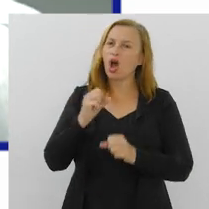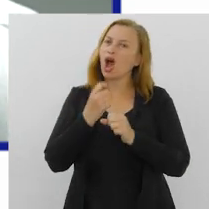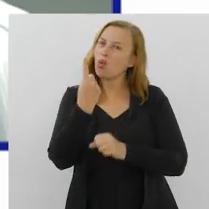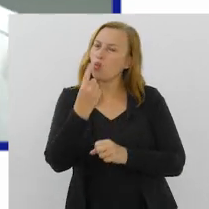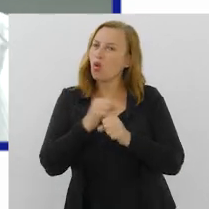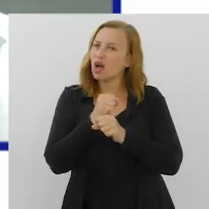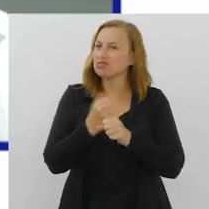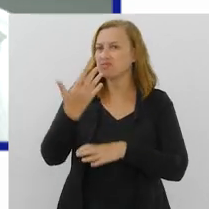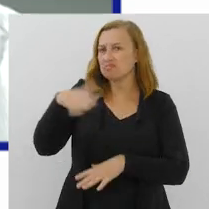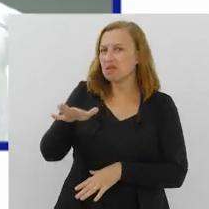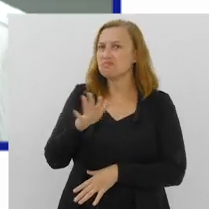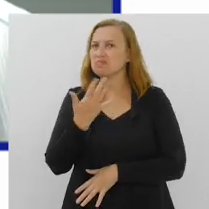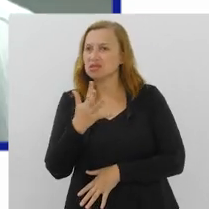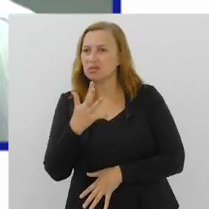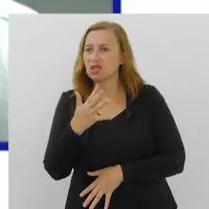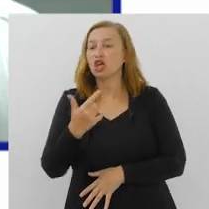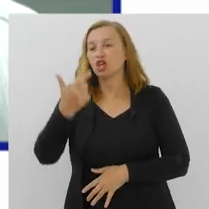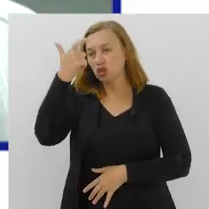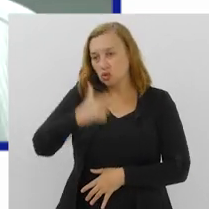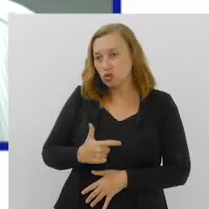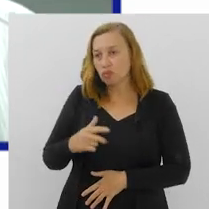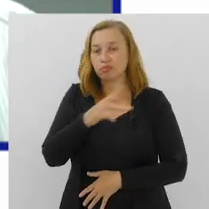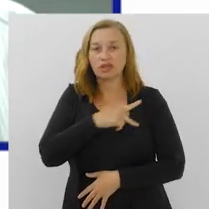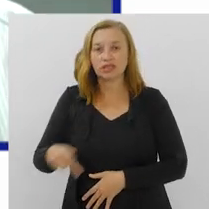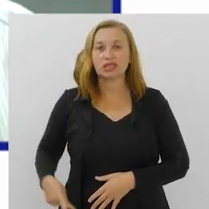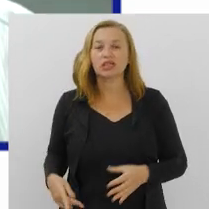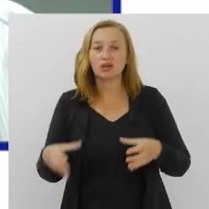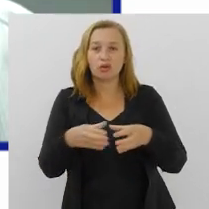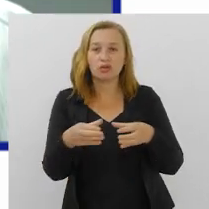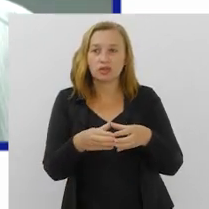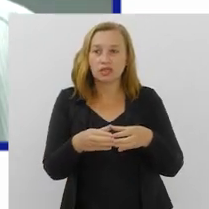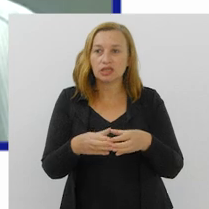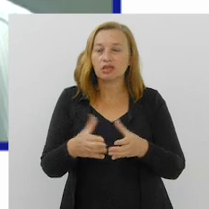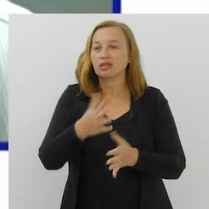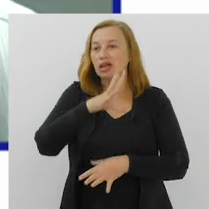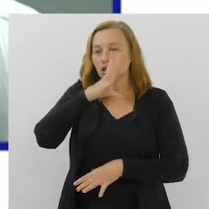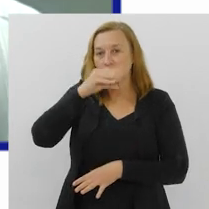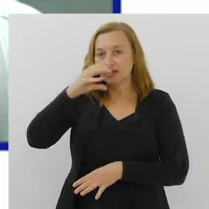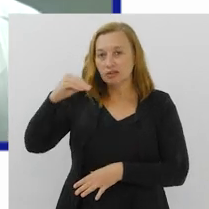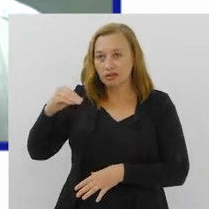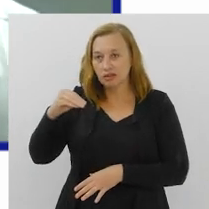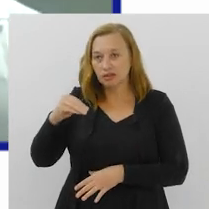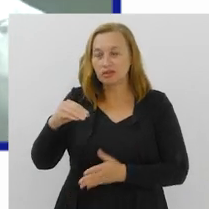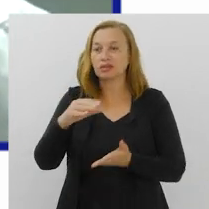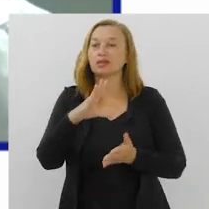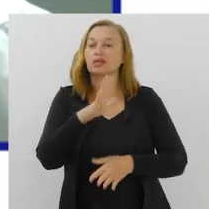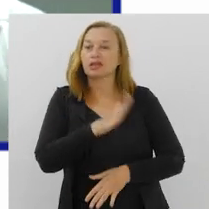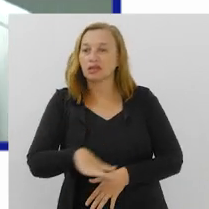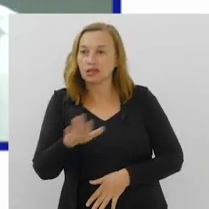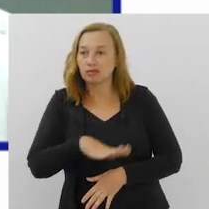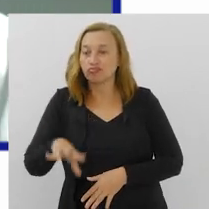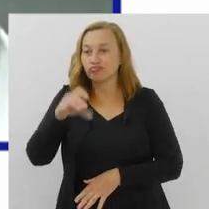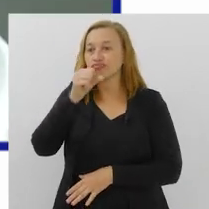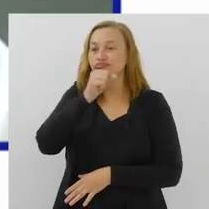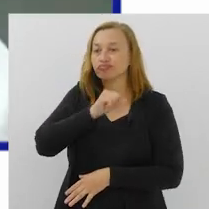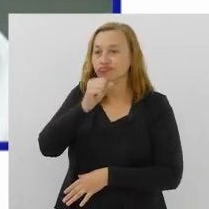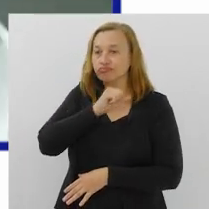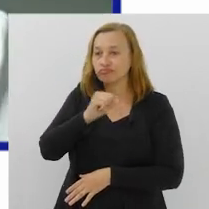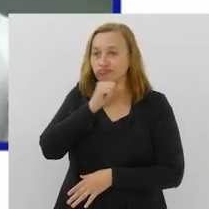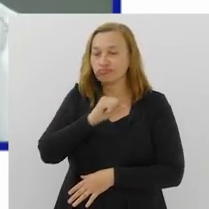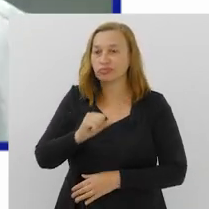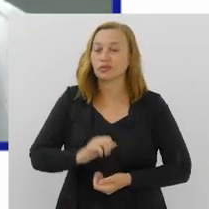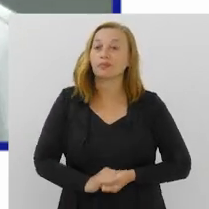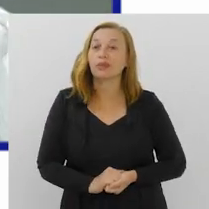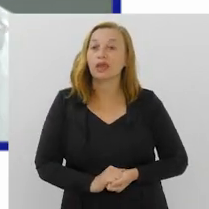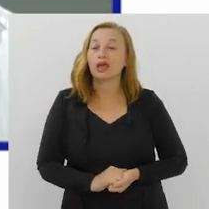praticamente, e sou presidente da Comissão da Criança, do Adolescente e da Pessoa Idosa. E essa bandeira